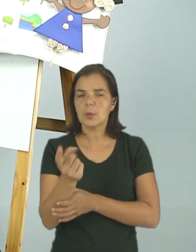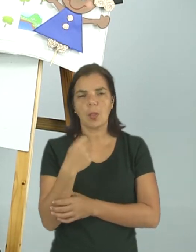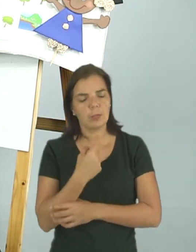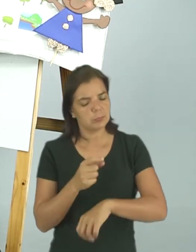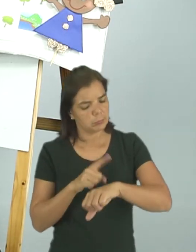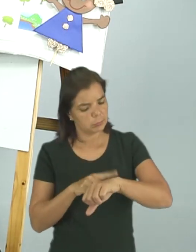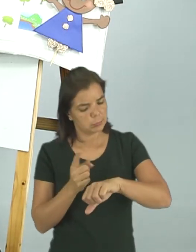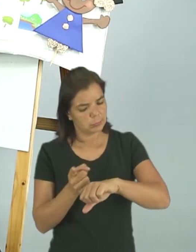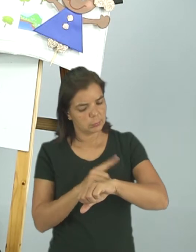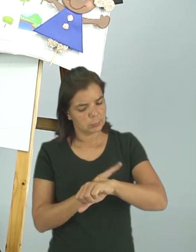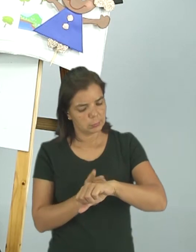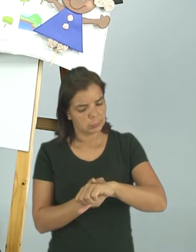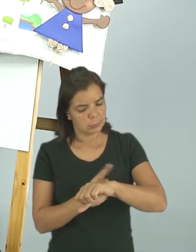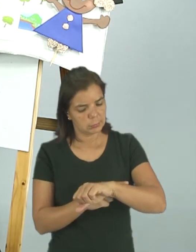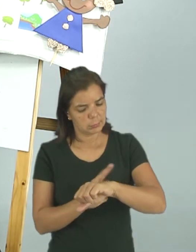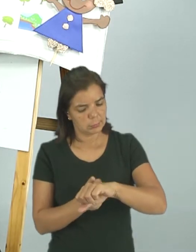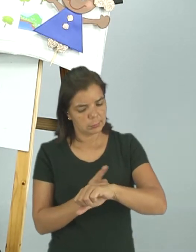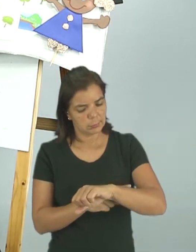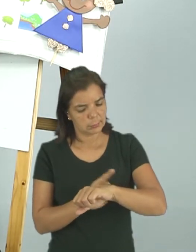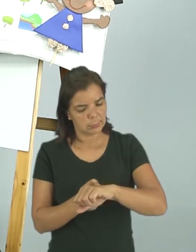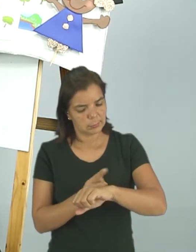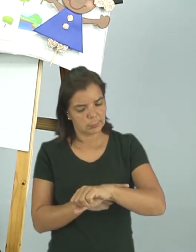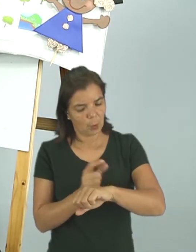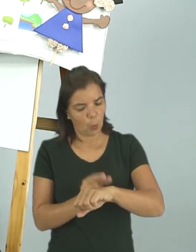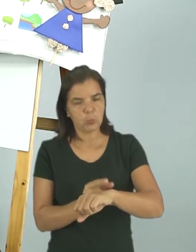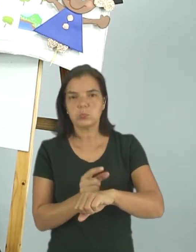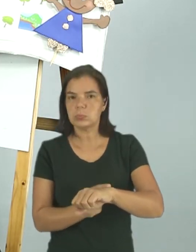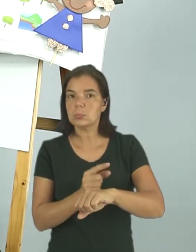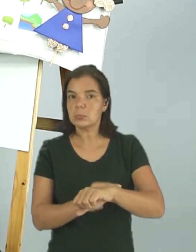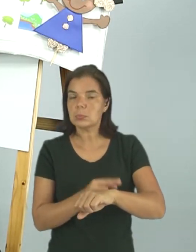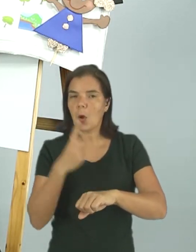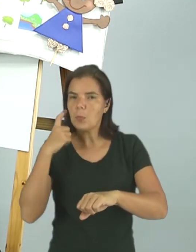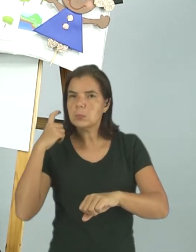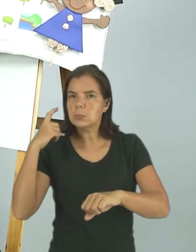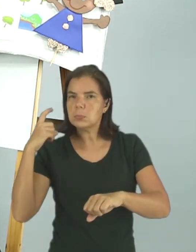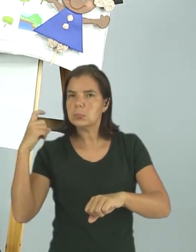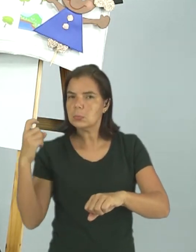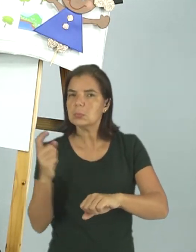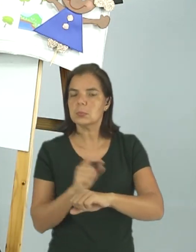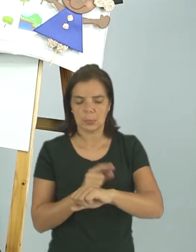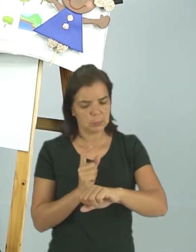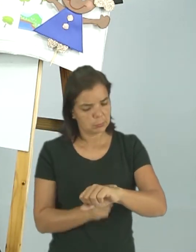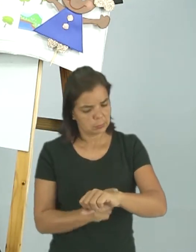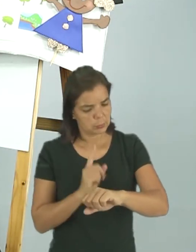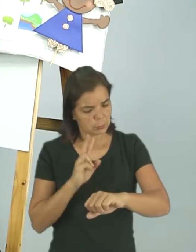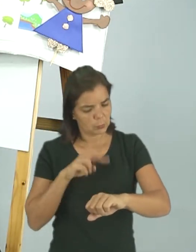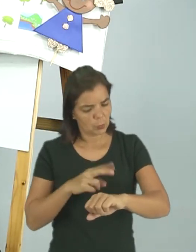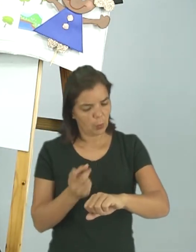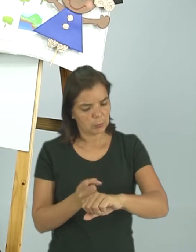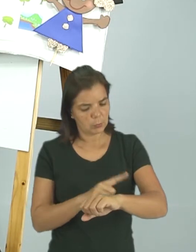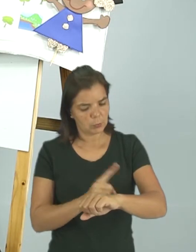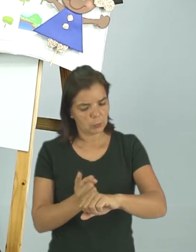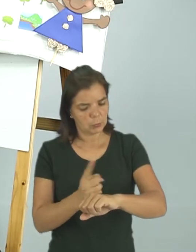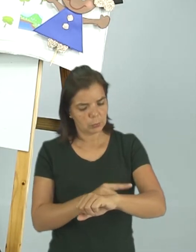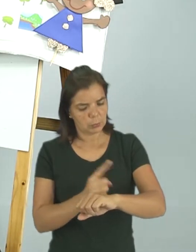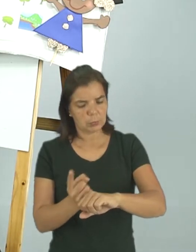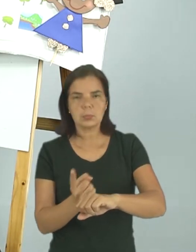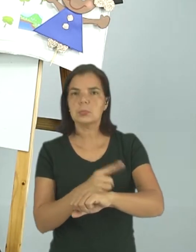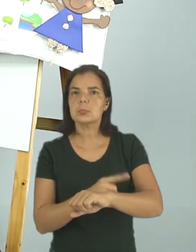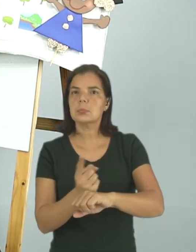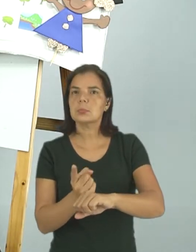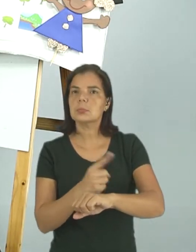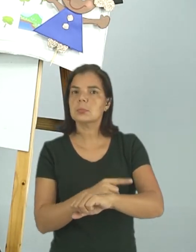atenção. Tic-tac, tic-tac. Mila, continua prestando atenção no relógio? Ele, tic-tac,